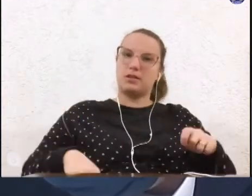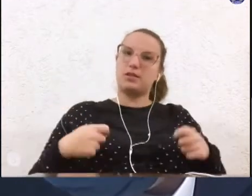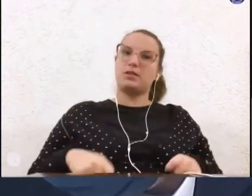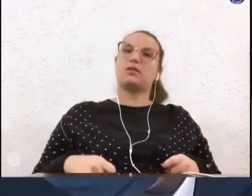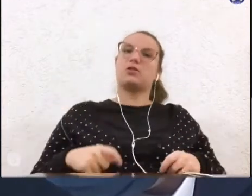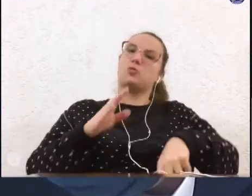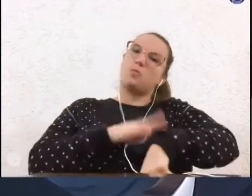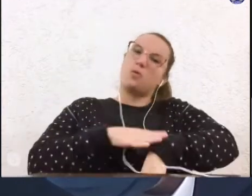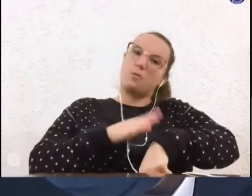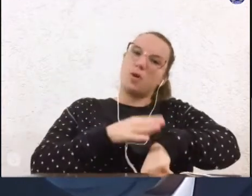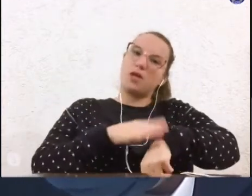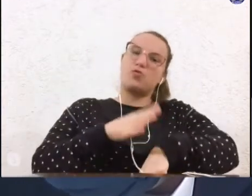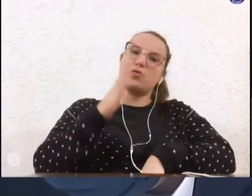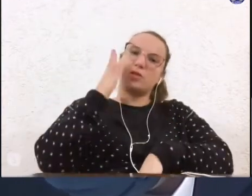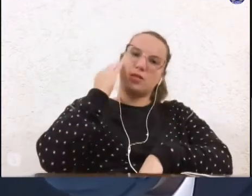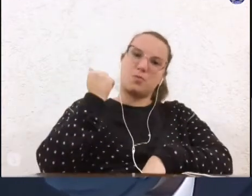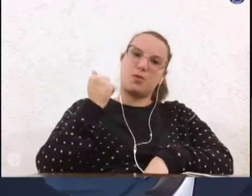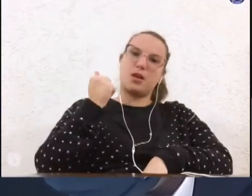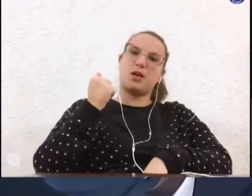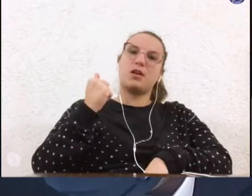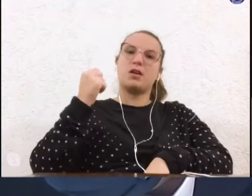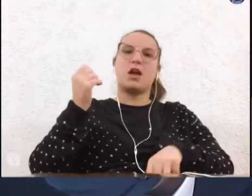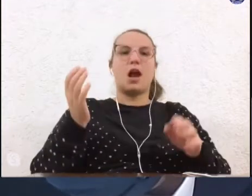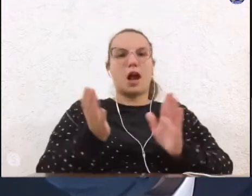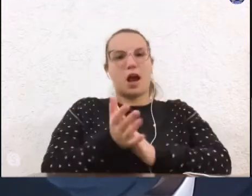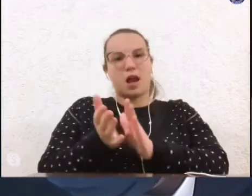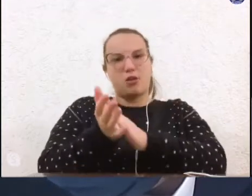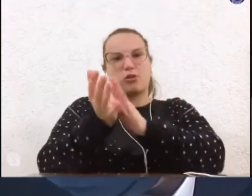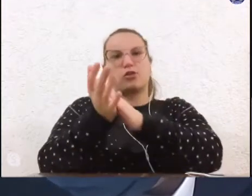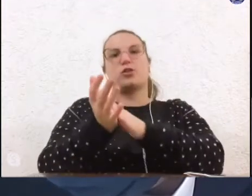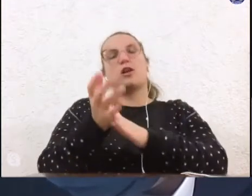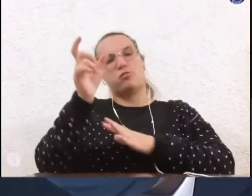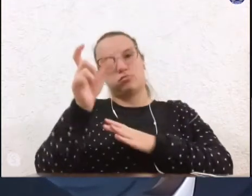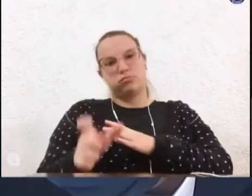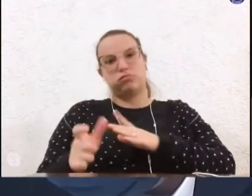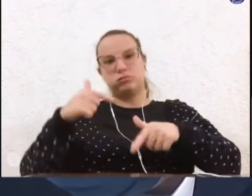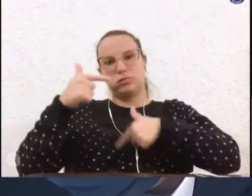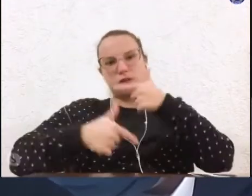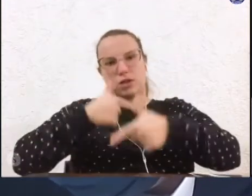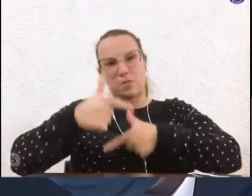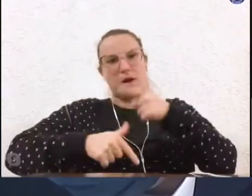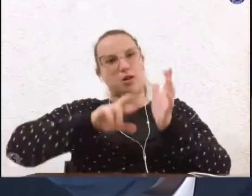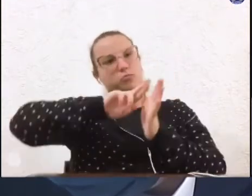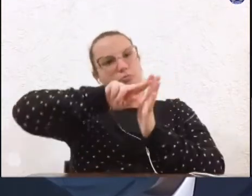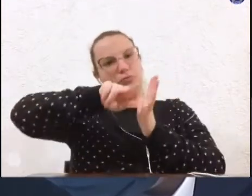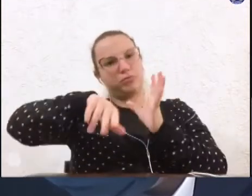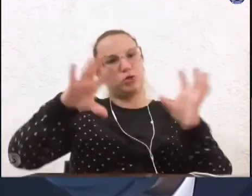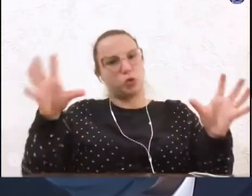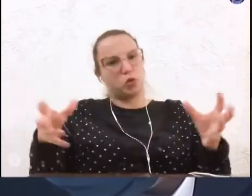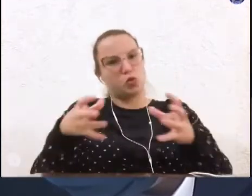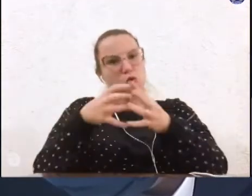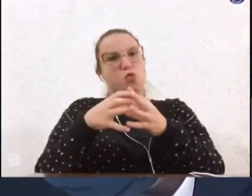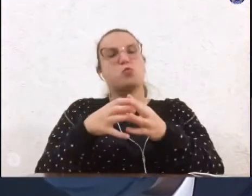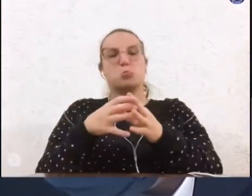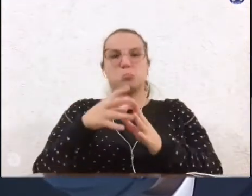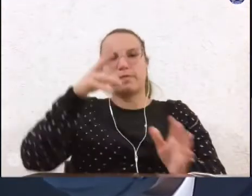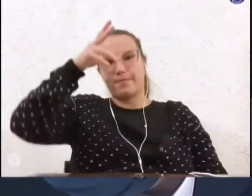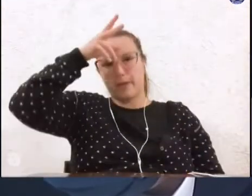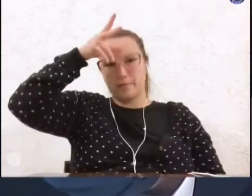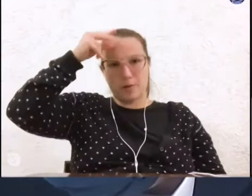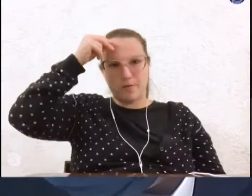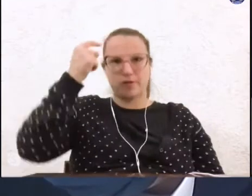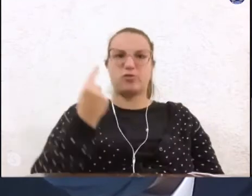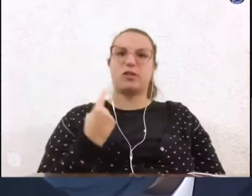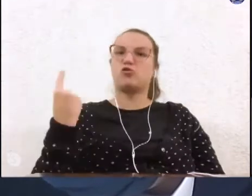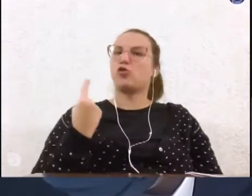de saber o momento de elogiar reconhecer o trabalho de diversas mãos prefeito não está sozinho nessa